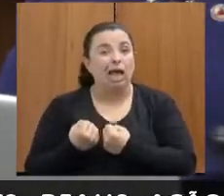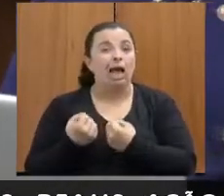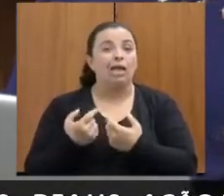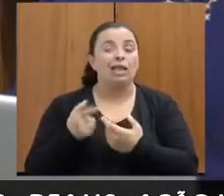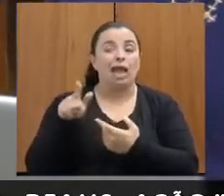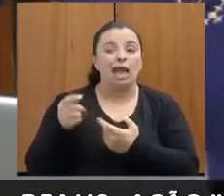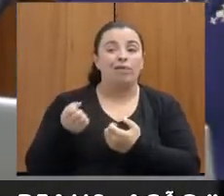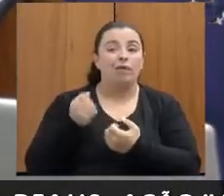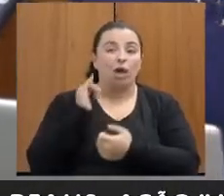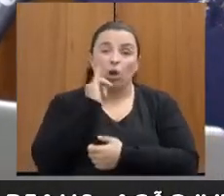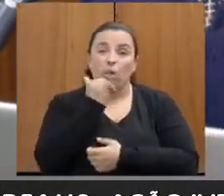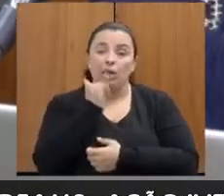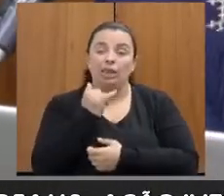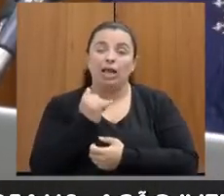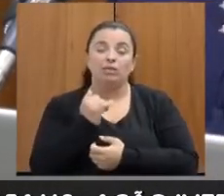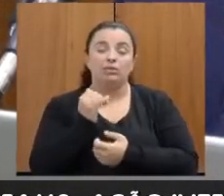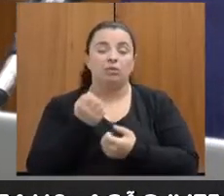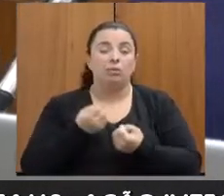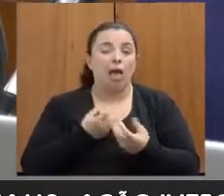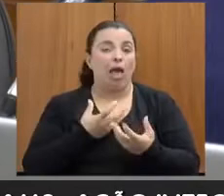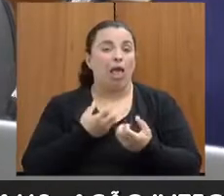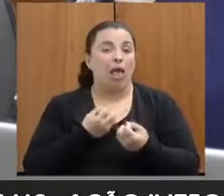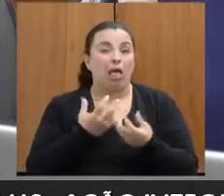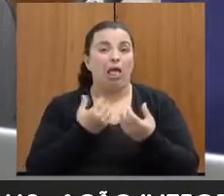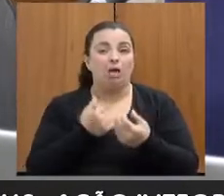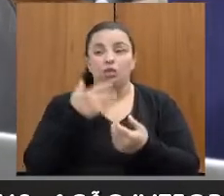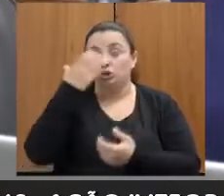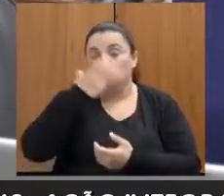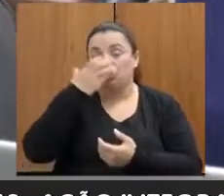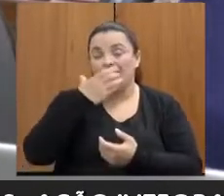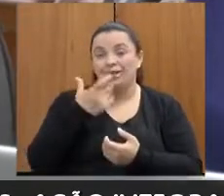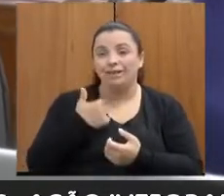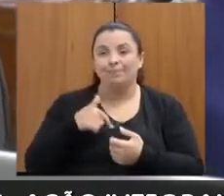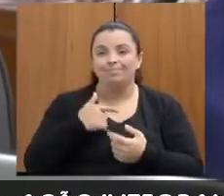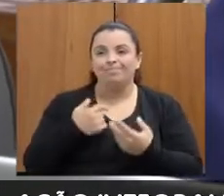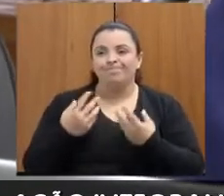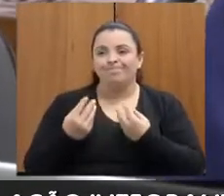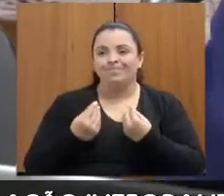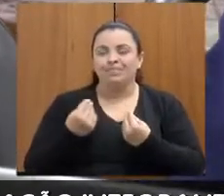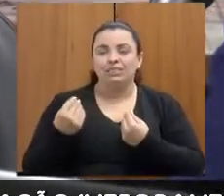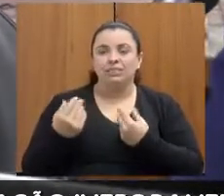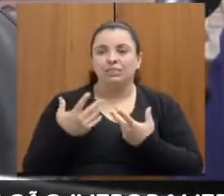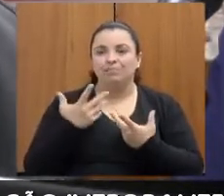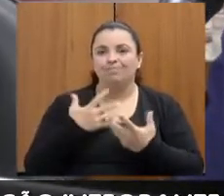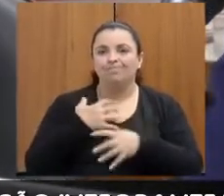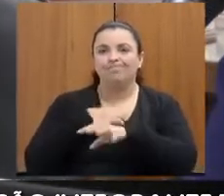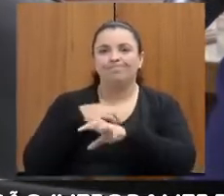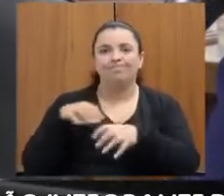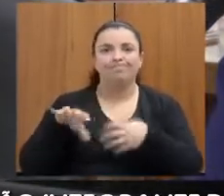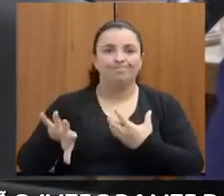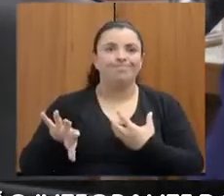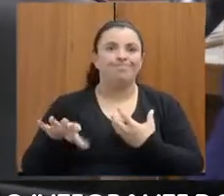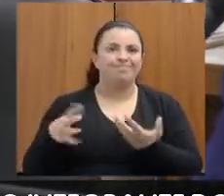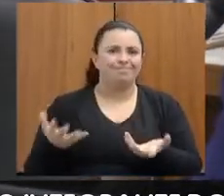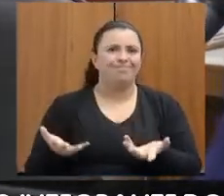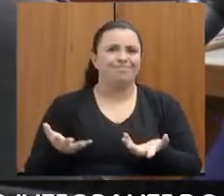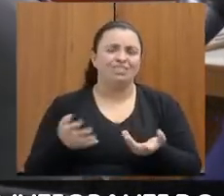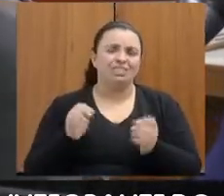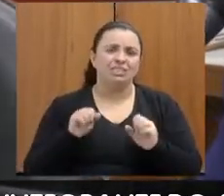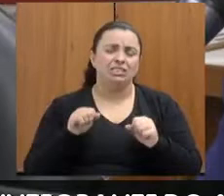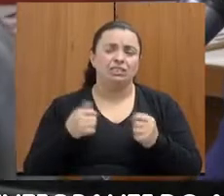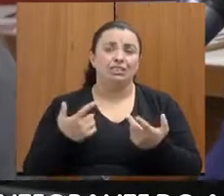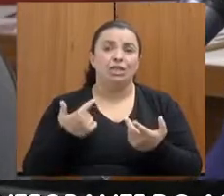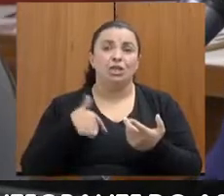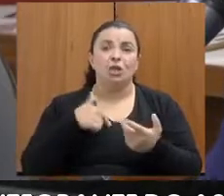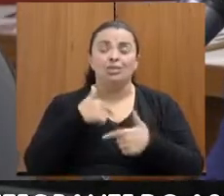informações ali, muitas vezes, chorando. Enfim, Nós acabamos nos envolvendo também. Então, assim, para nós, trabalhamos ali